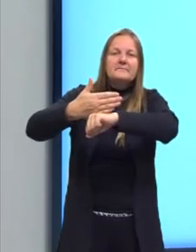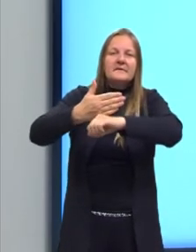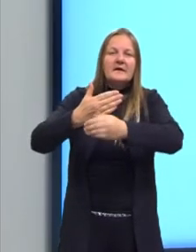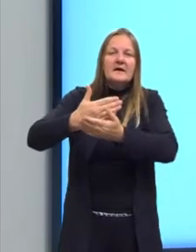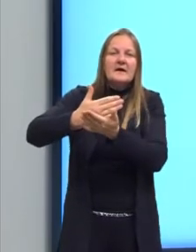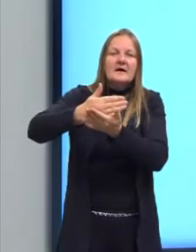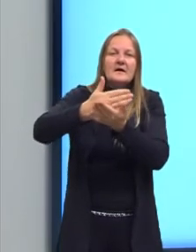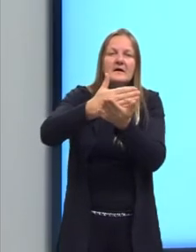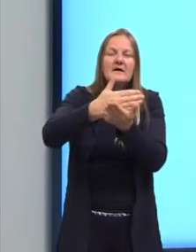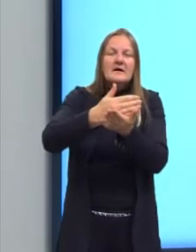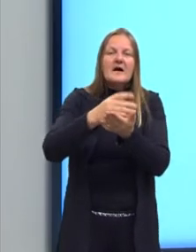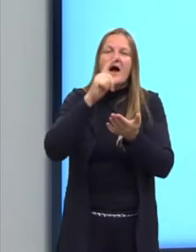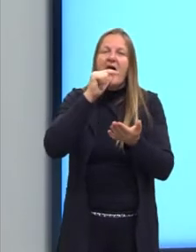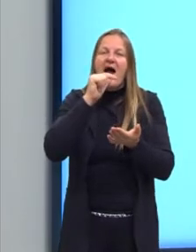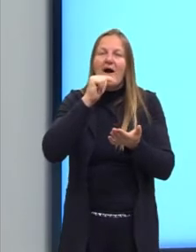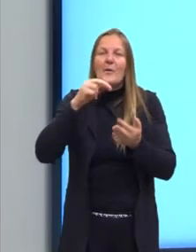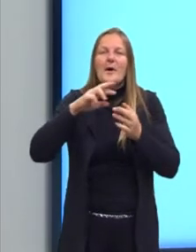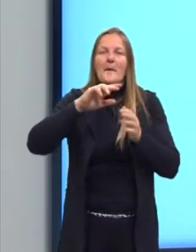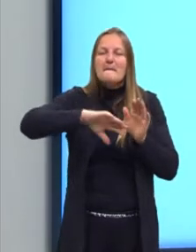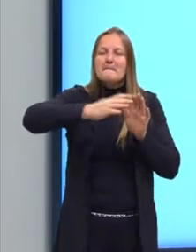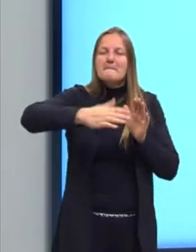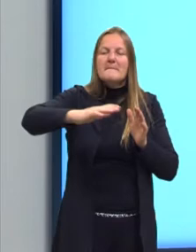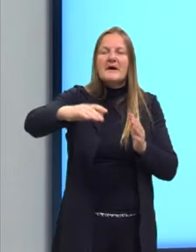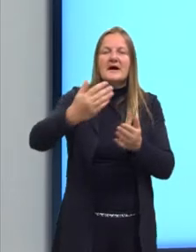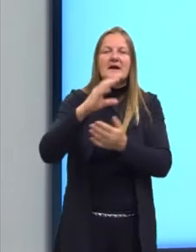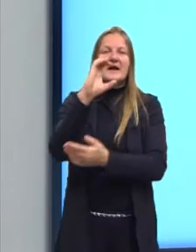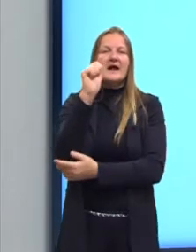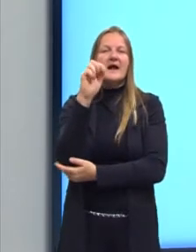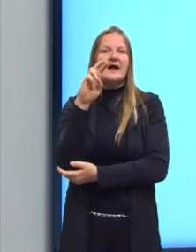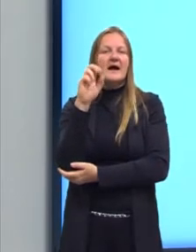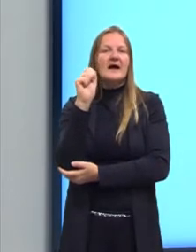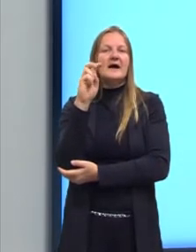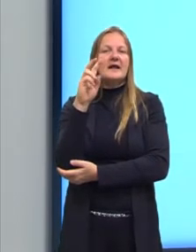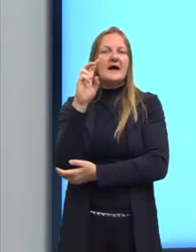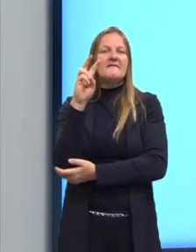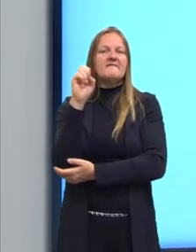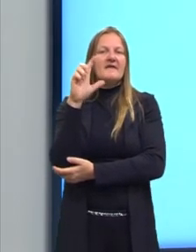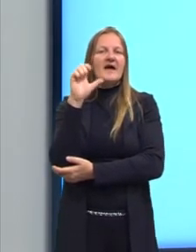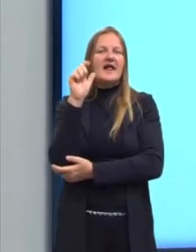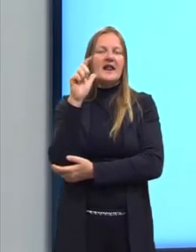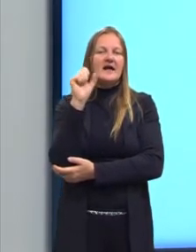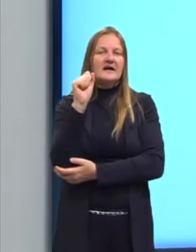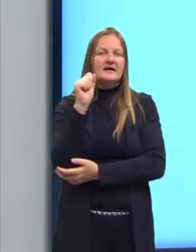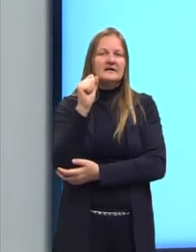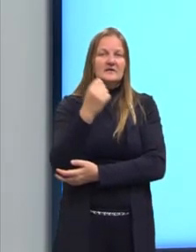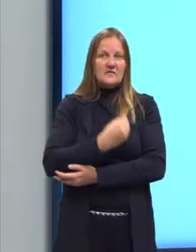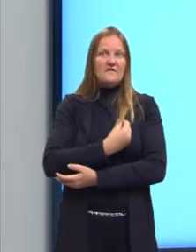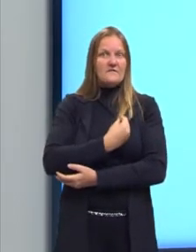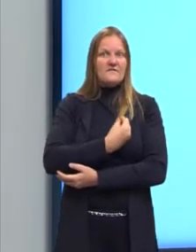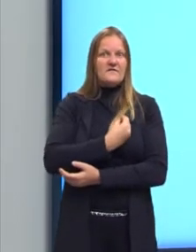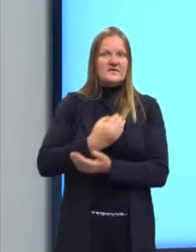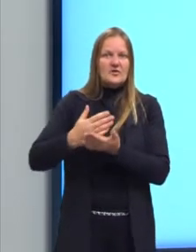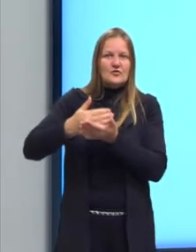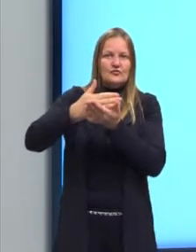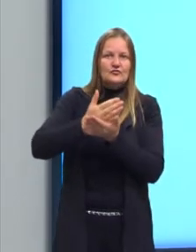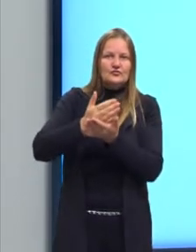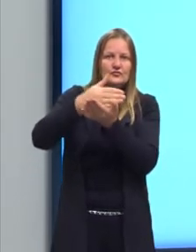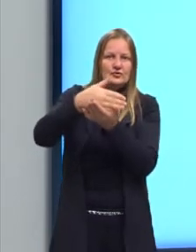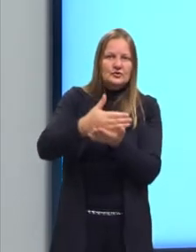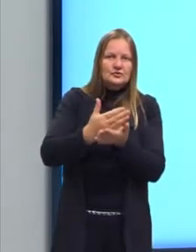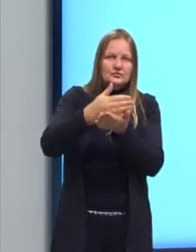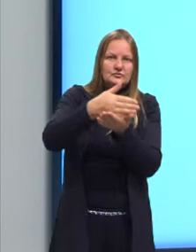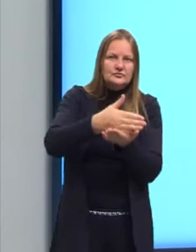atividade que desempenham. Então, aqui é chamado de polimorfa e isomorfa, que não tem, eles podem